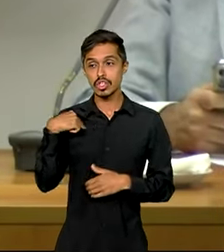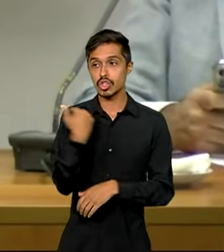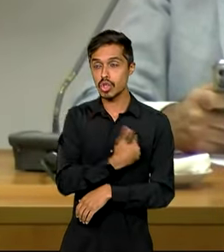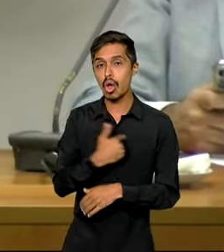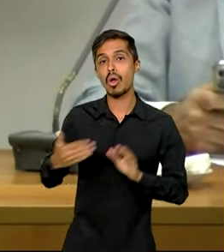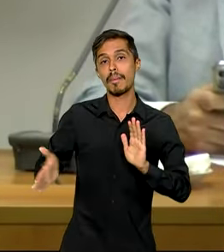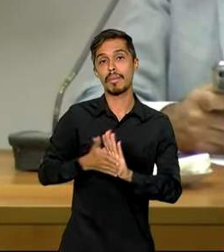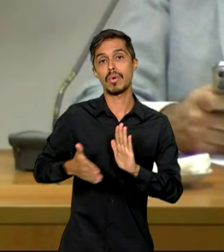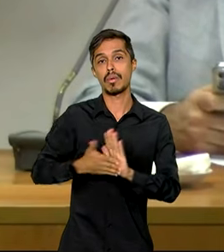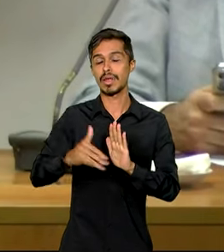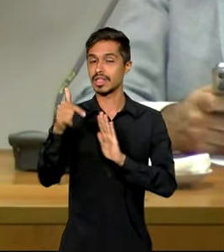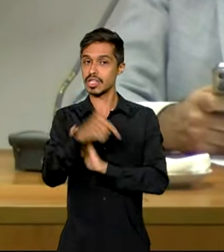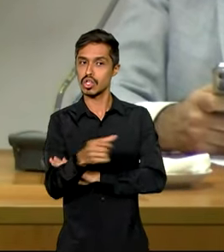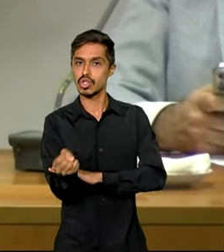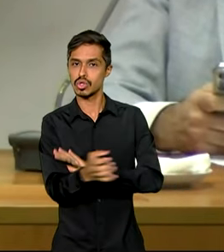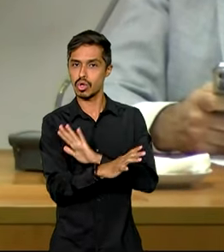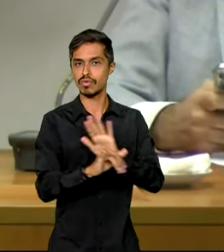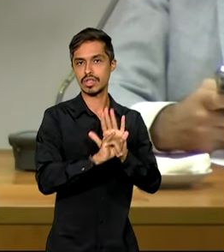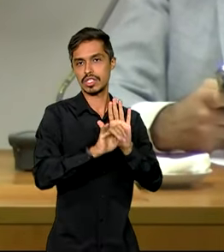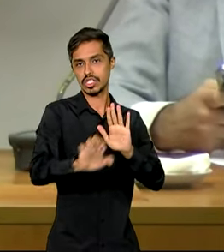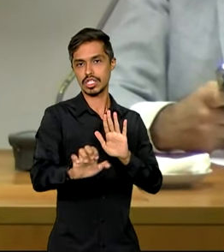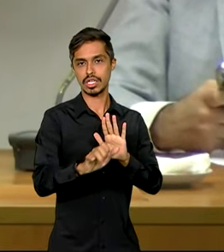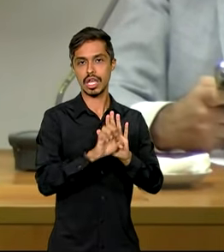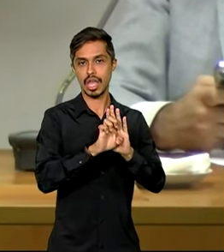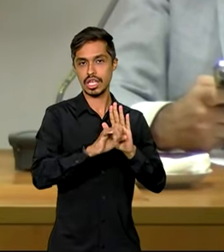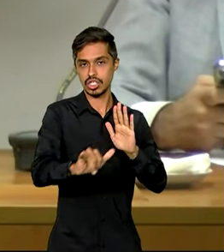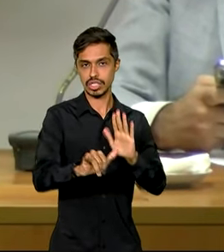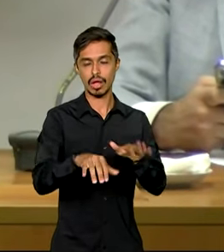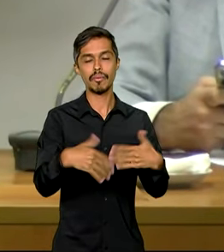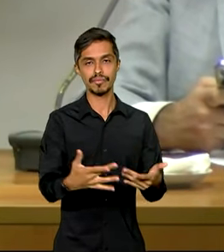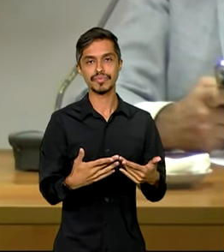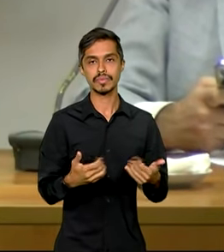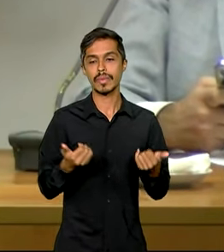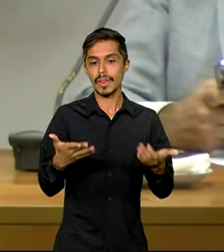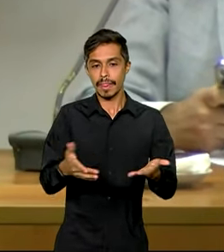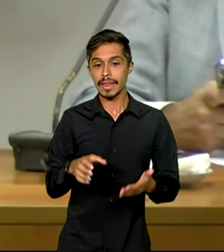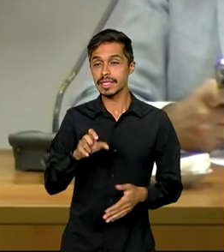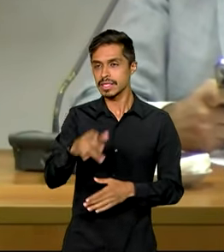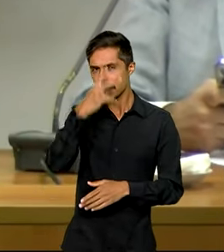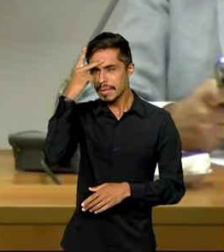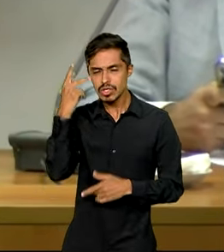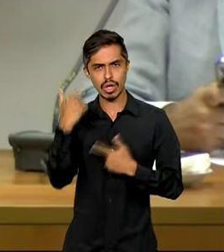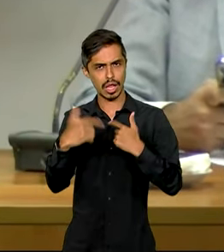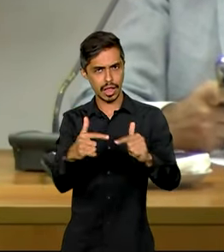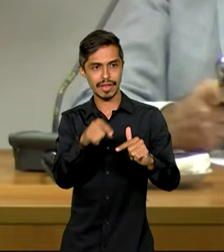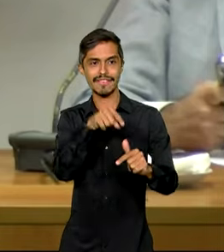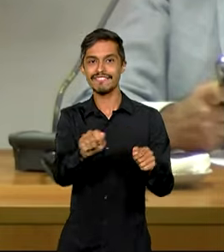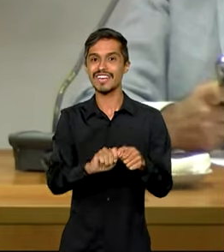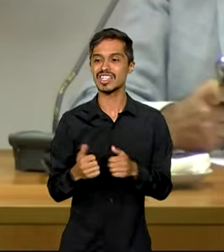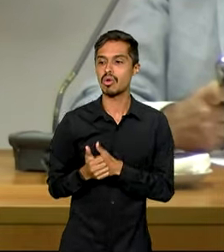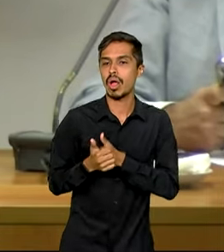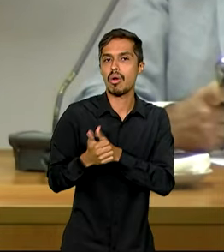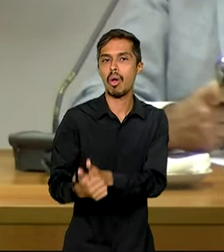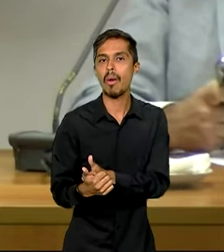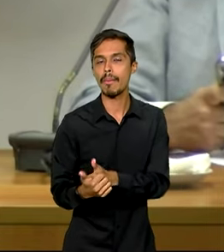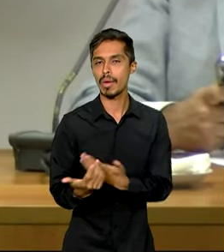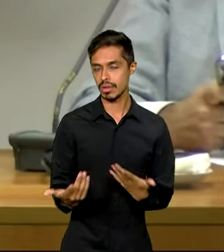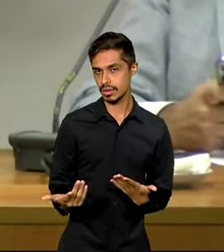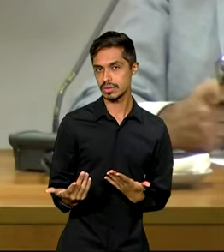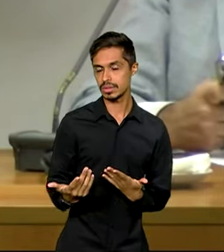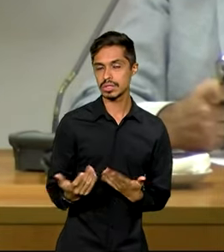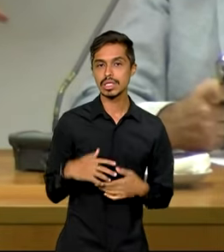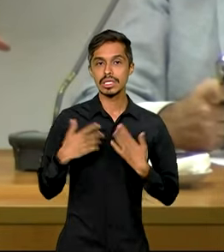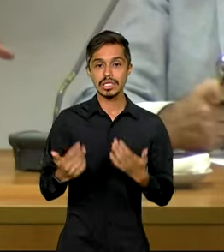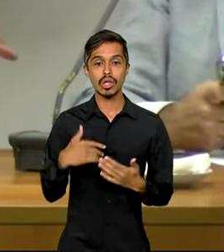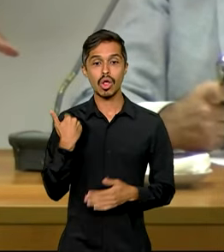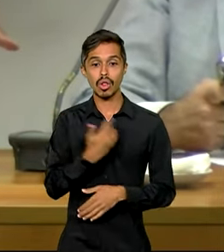sendo proposto, inclusive, no novo edital que vai sair, para que quem prestar o serviço faça a trilha de acompanhamento. E, ao mesmo tempo,